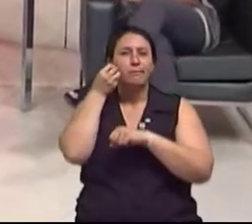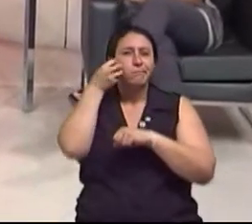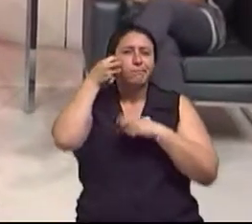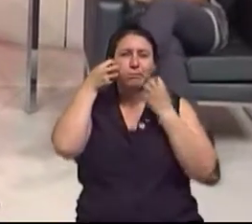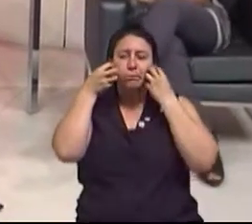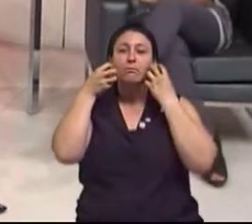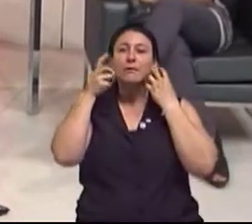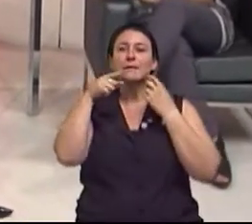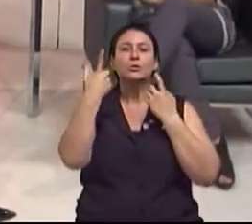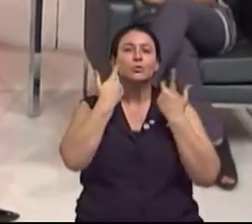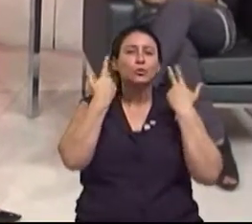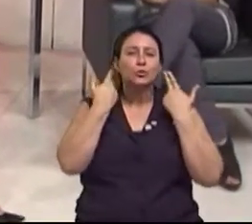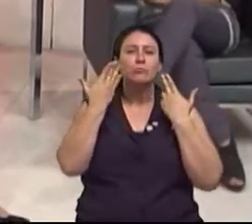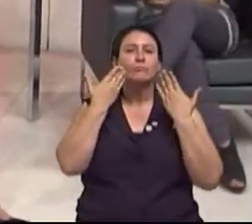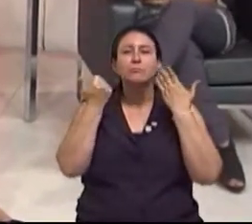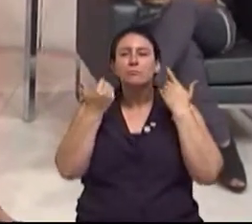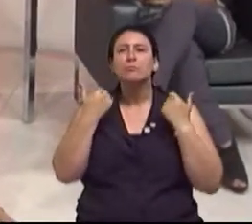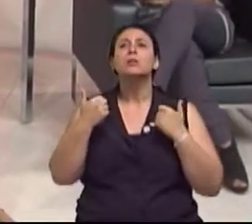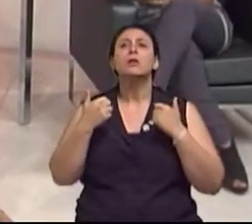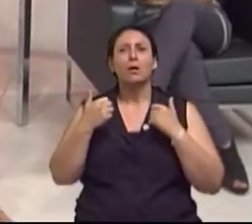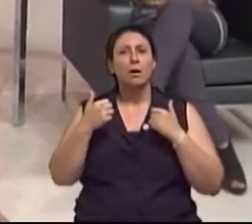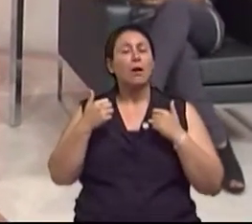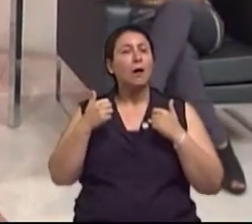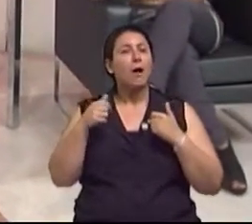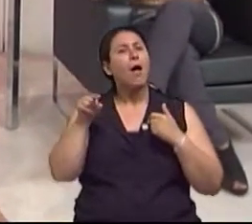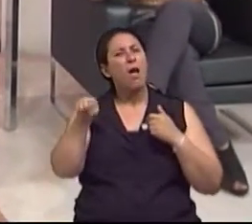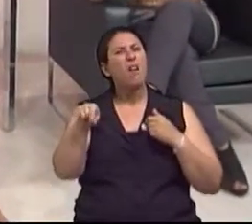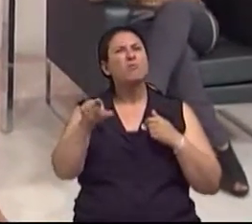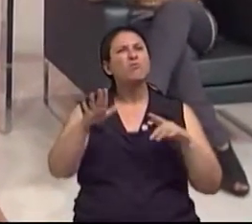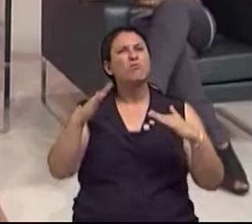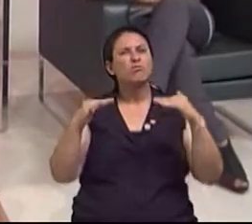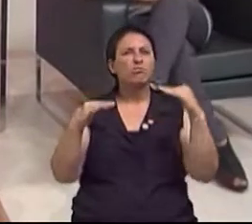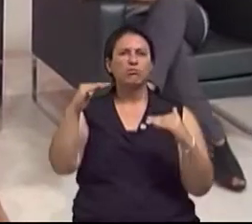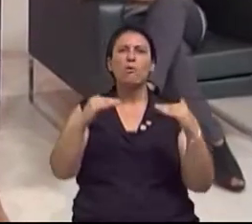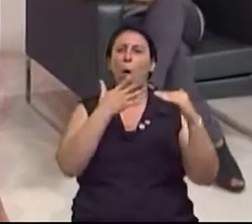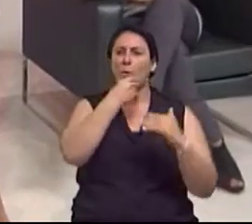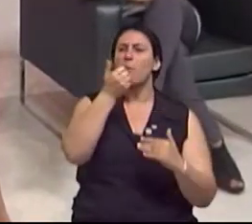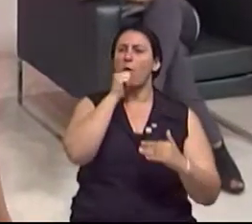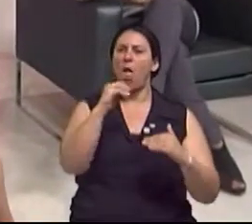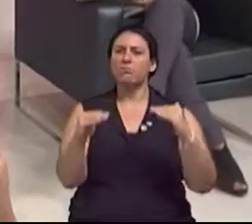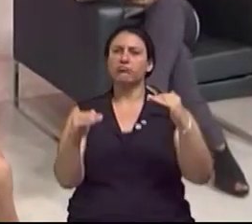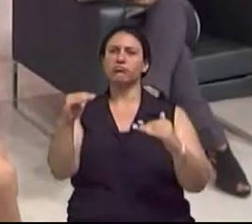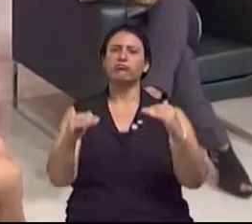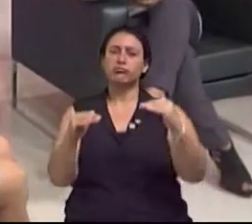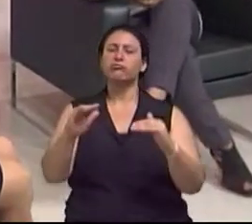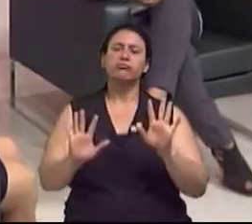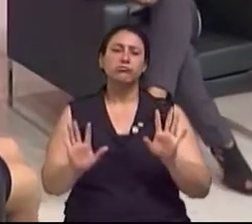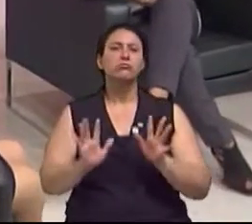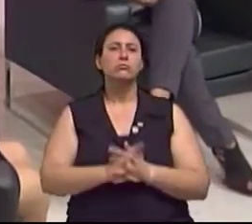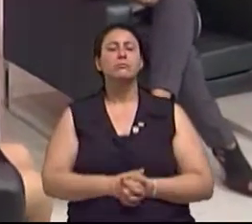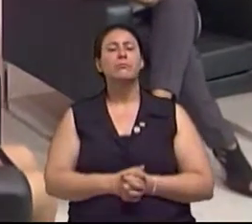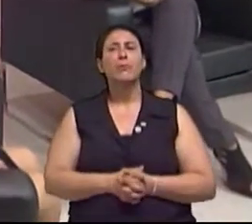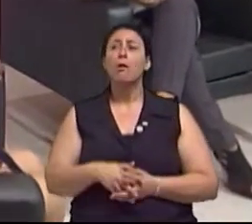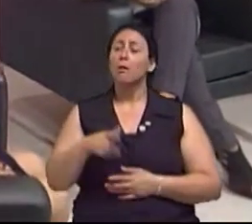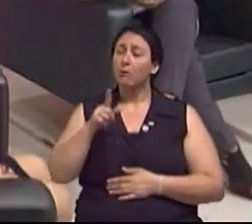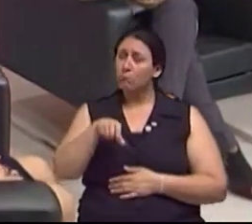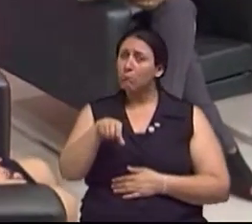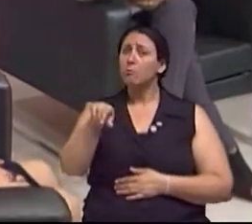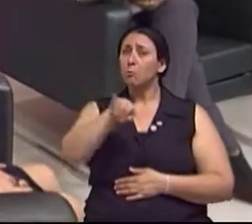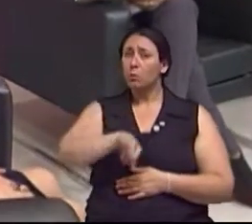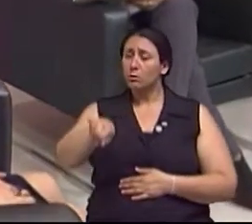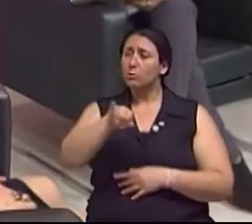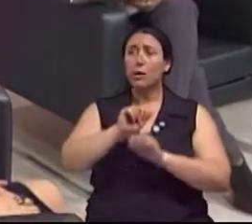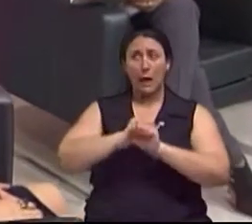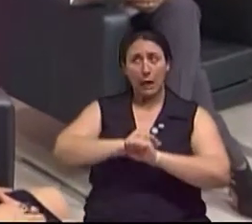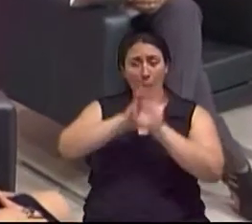não é? De tirar a remoção de pintas, aí é mais ou menos que se equivale. Ah, certo. E que fique claro que